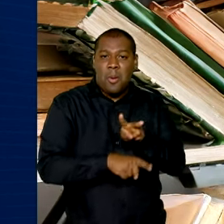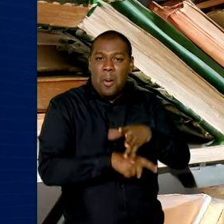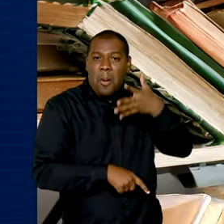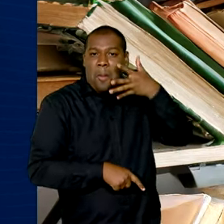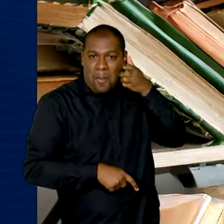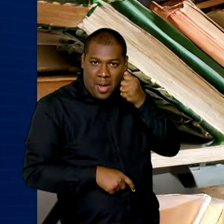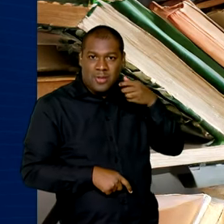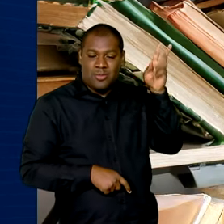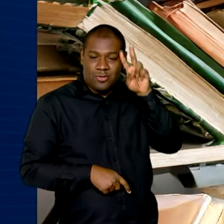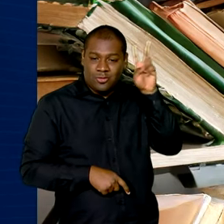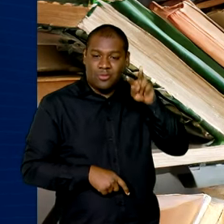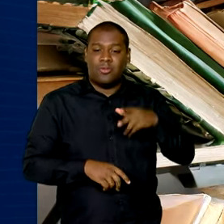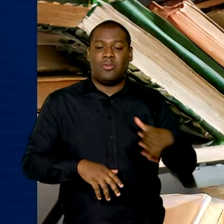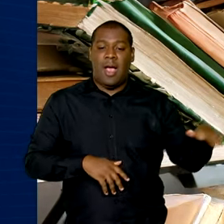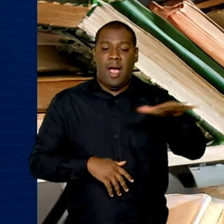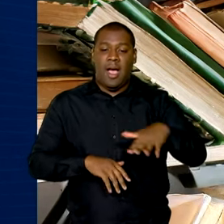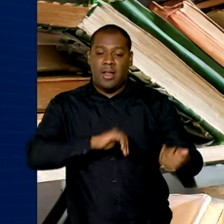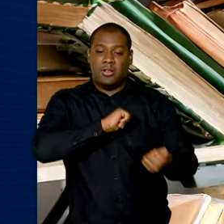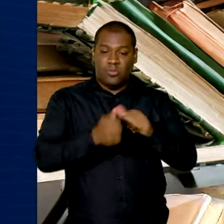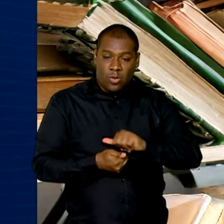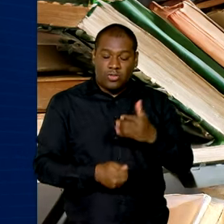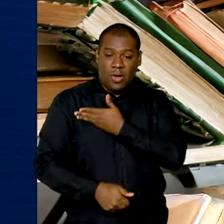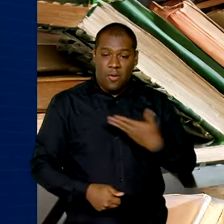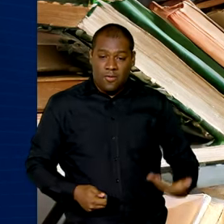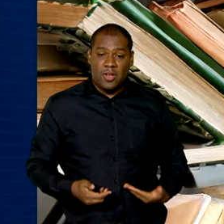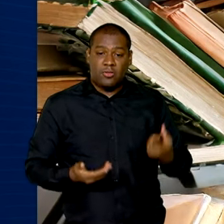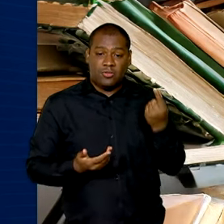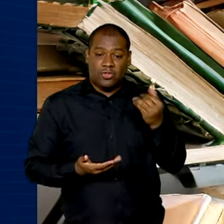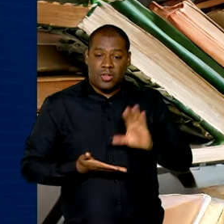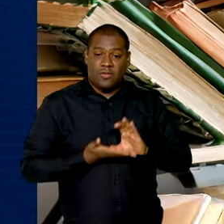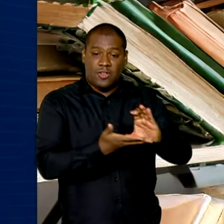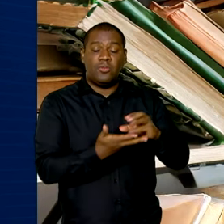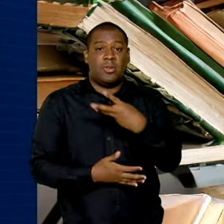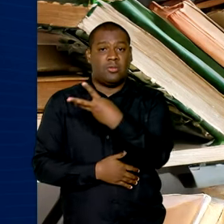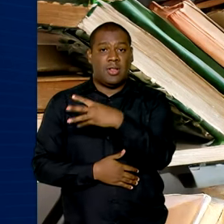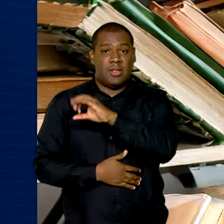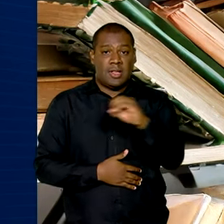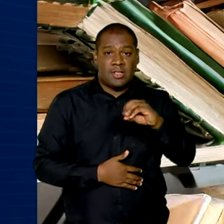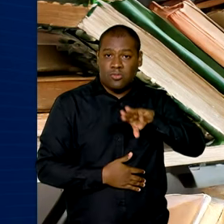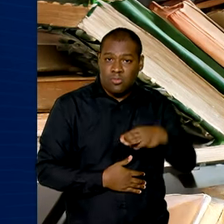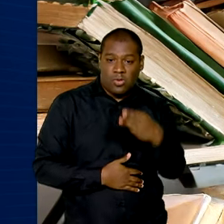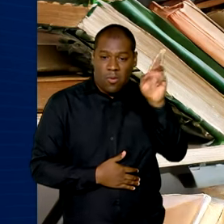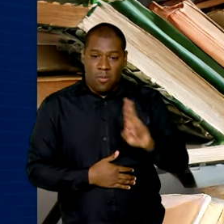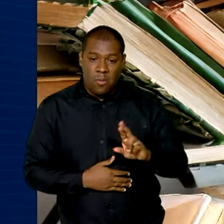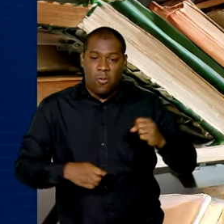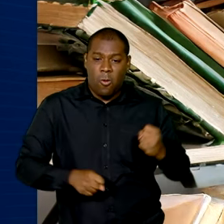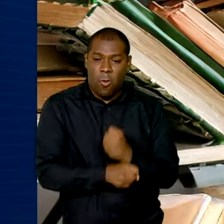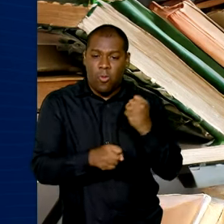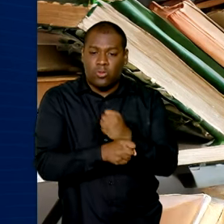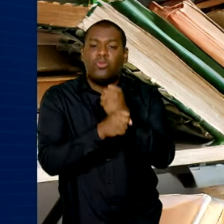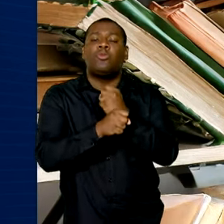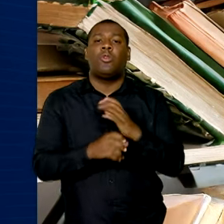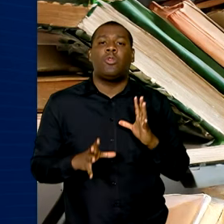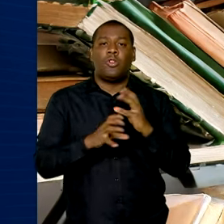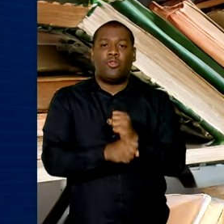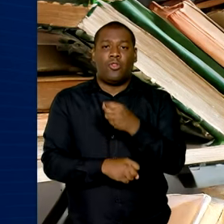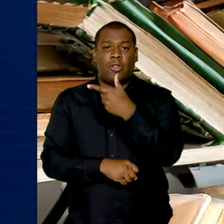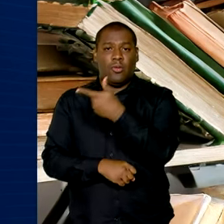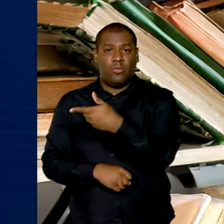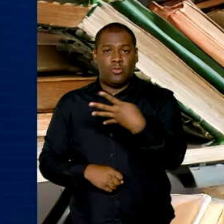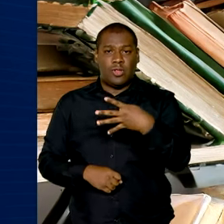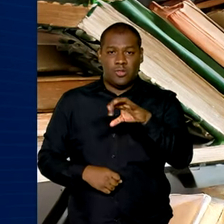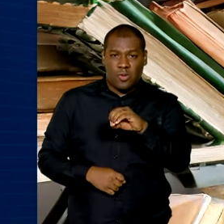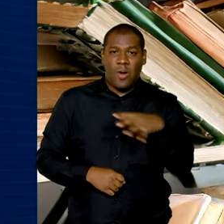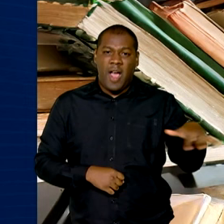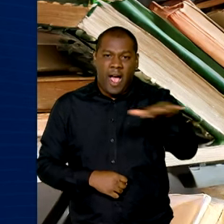histórico. No esporte, serão destinados 300 milhões de reais para a construção de 240 novos espaços